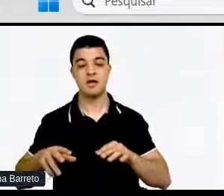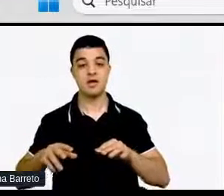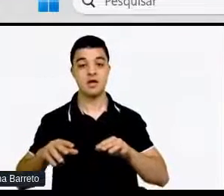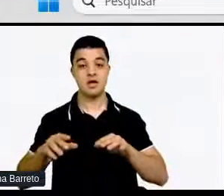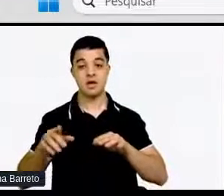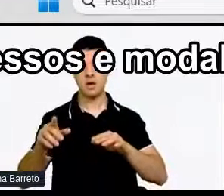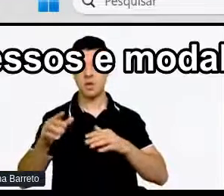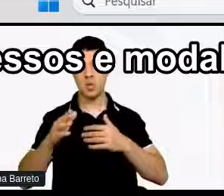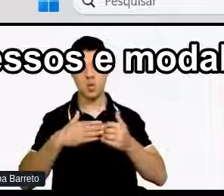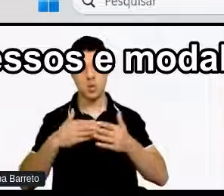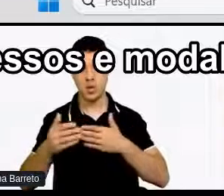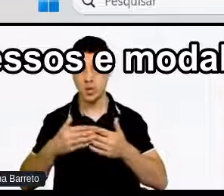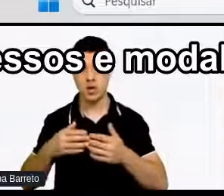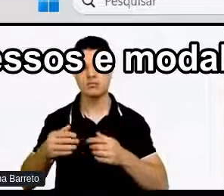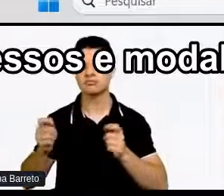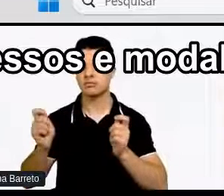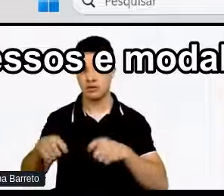para fazer